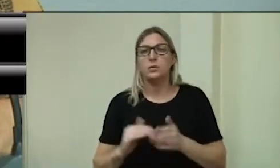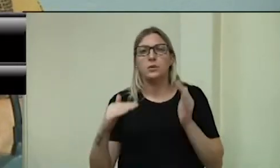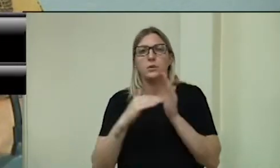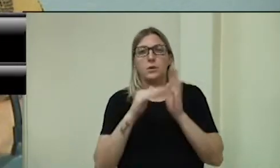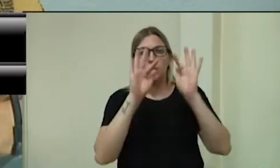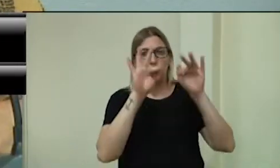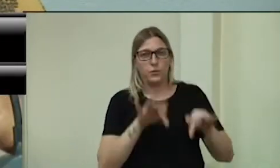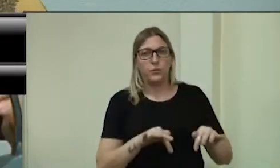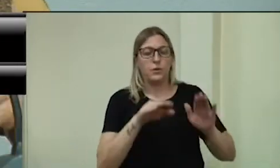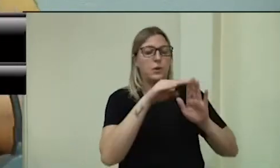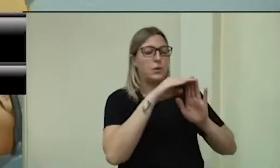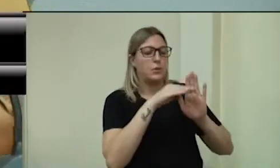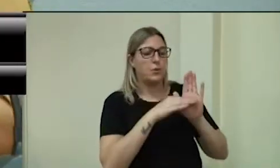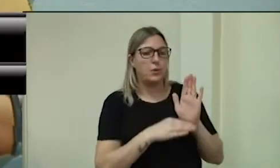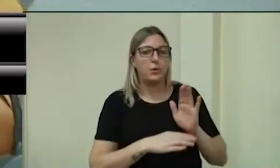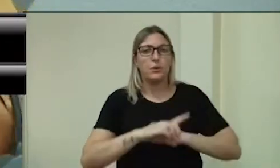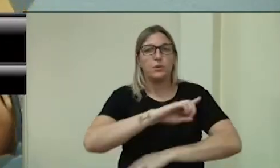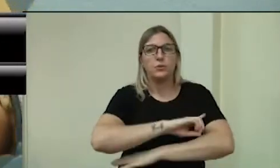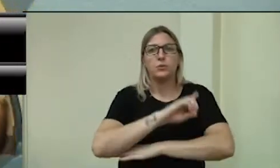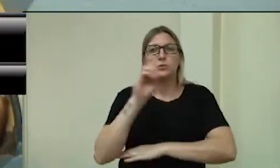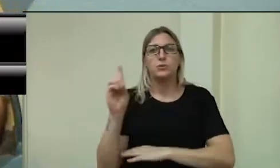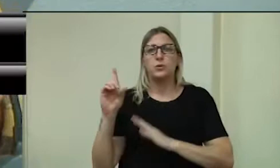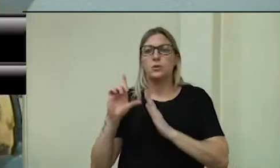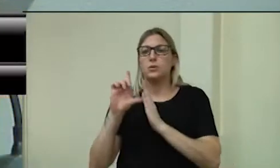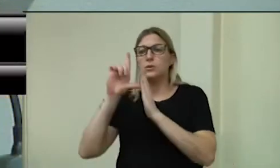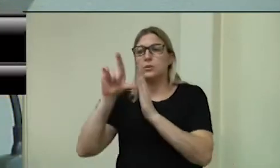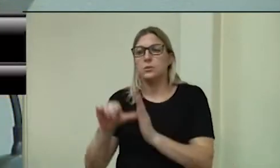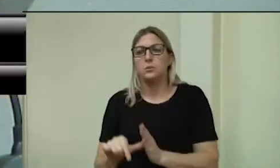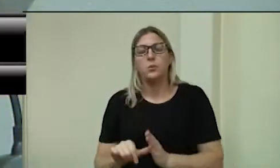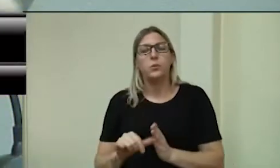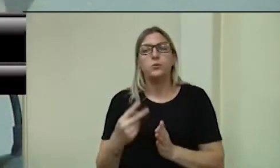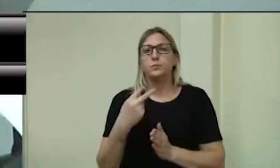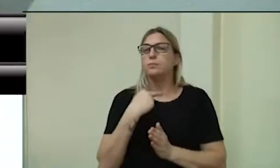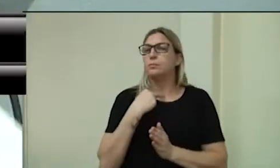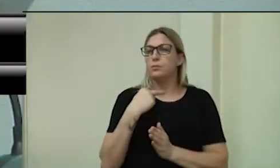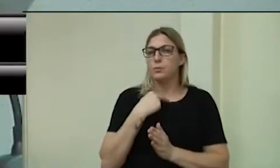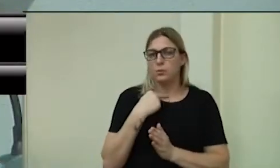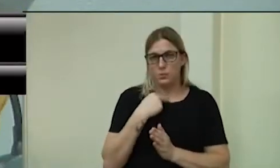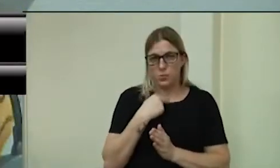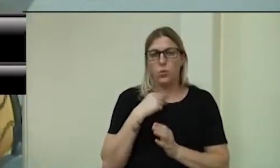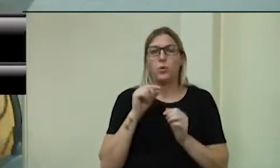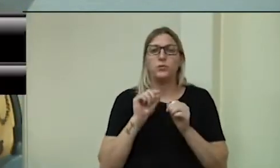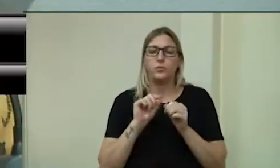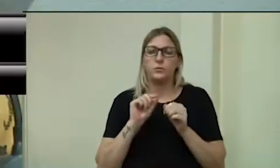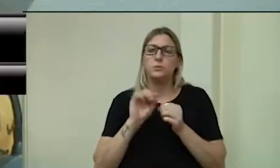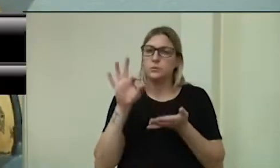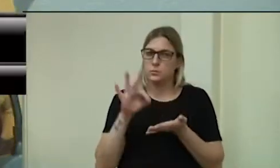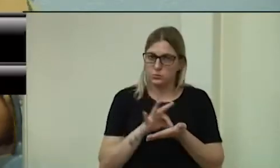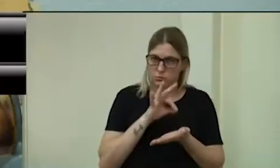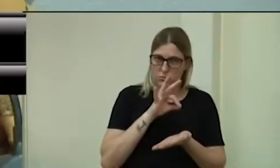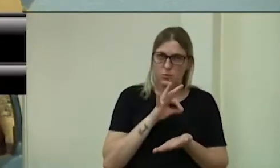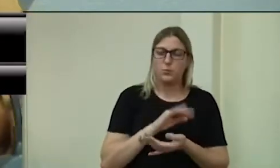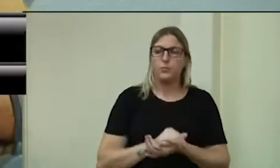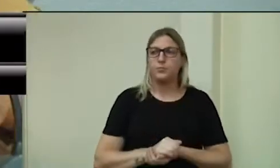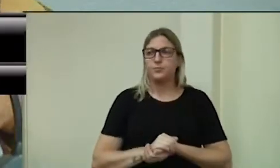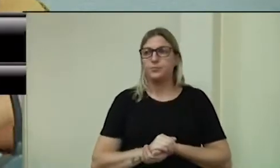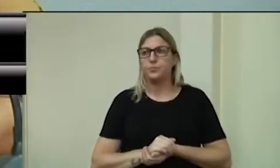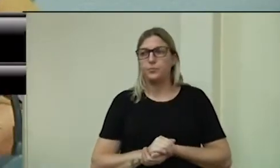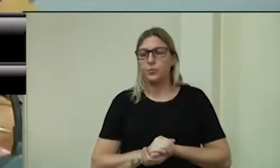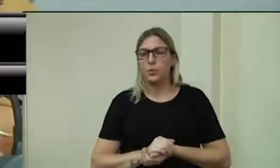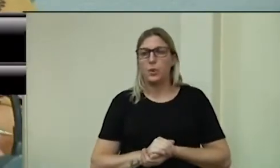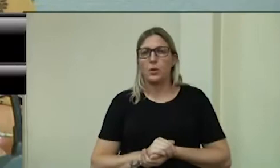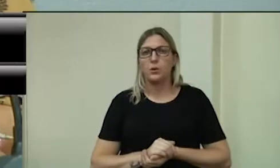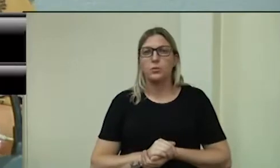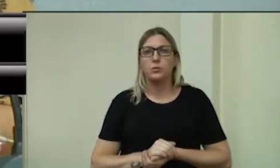da ordem do dia, está bem? Após a ordem do dia, sabem que não podem fazer a inscrição. Podemos